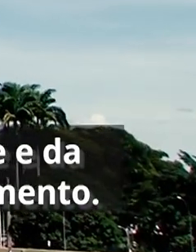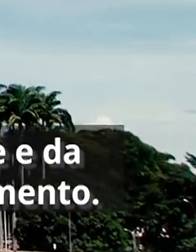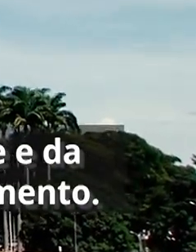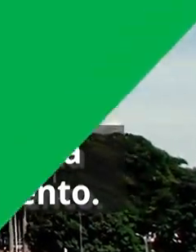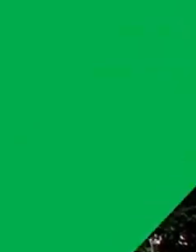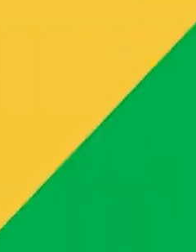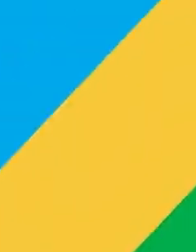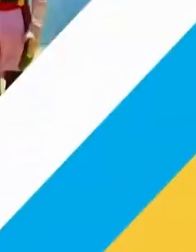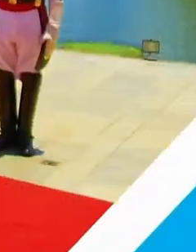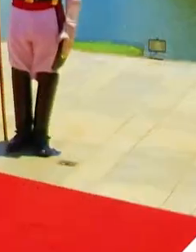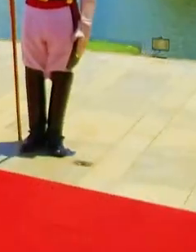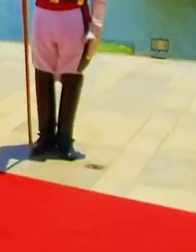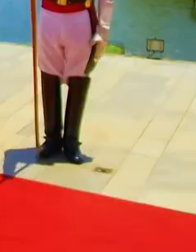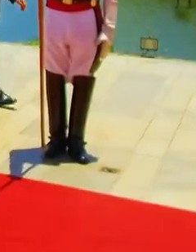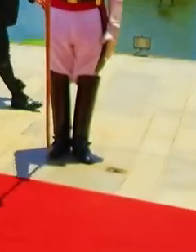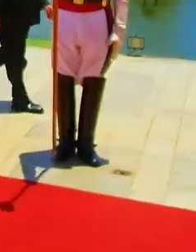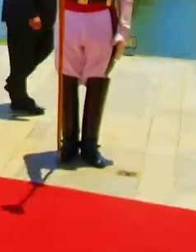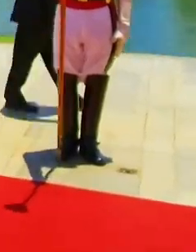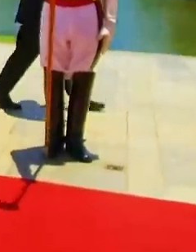desenvolvimento.